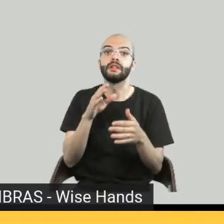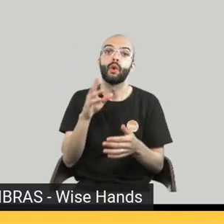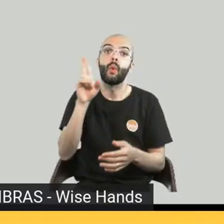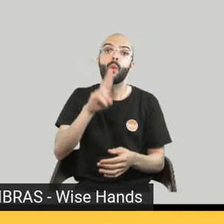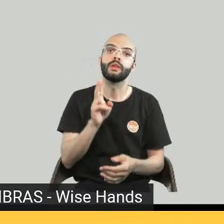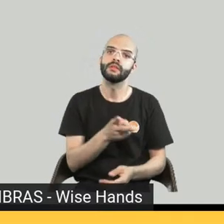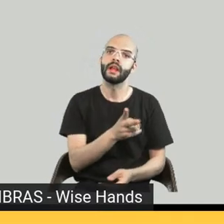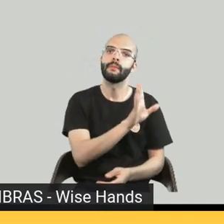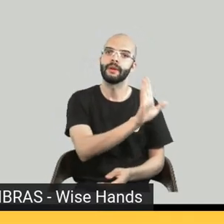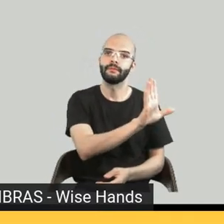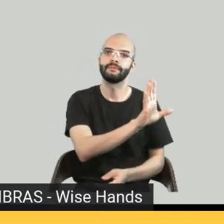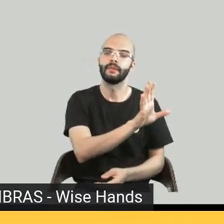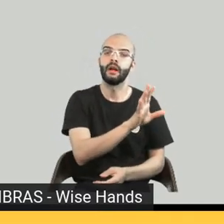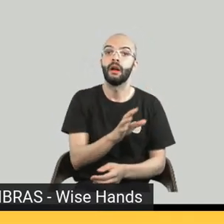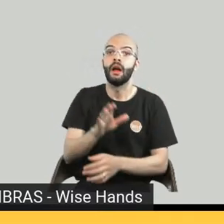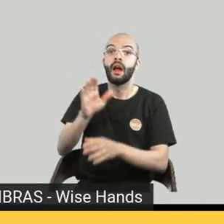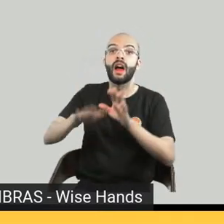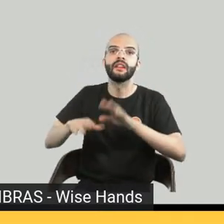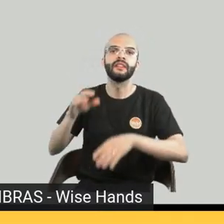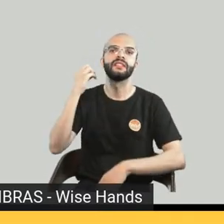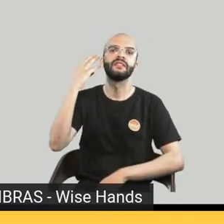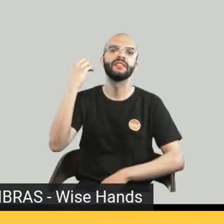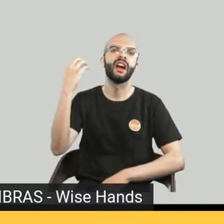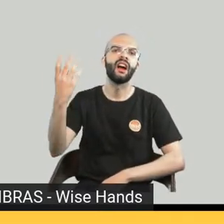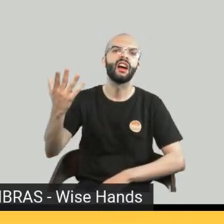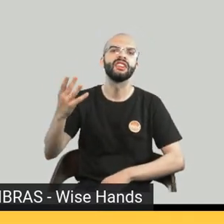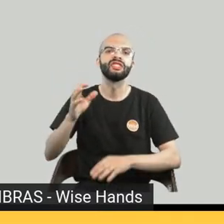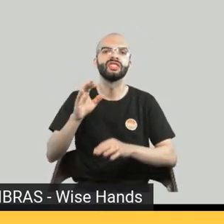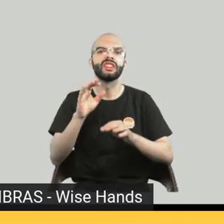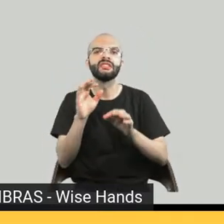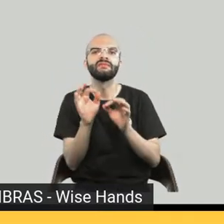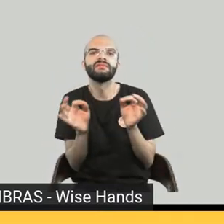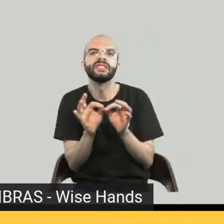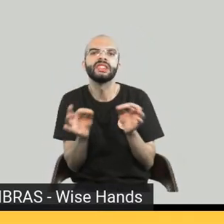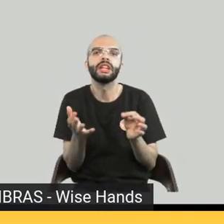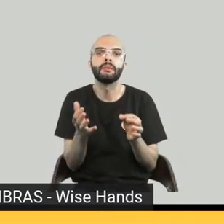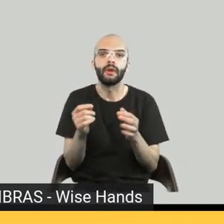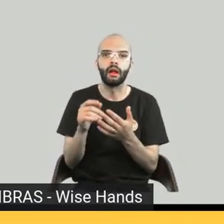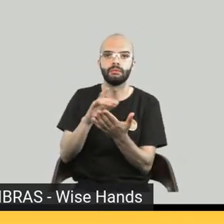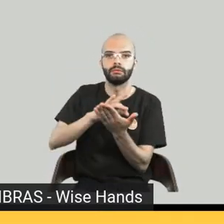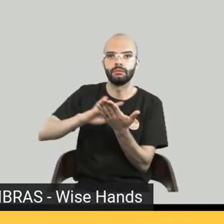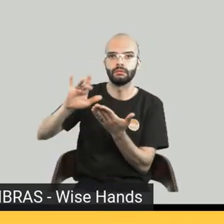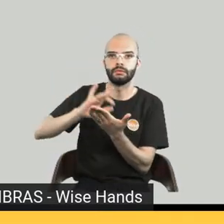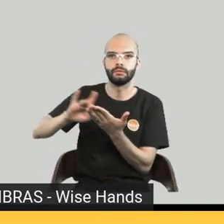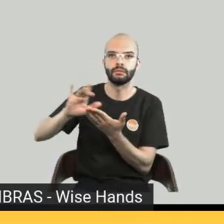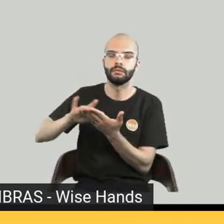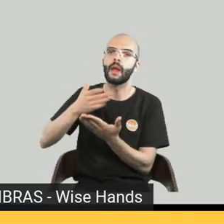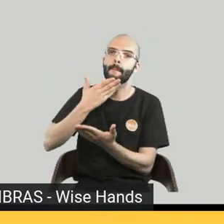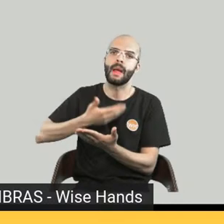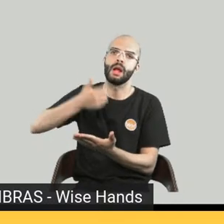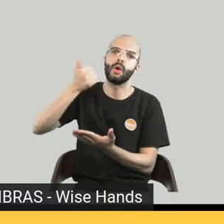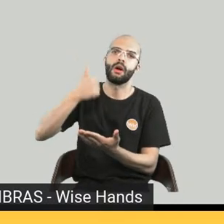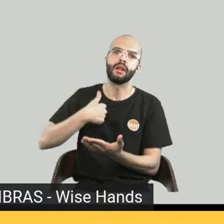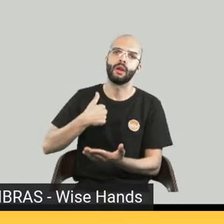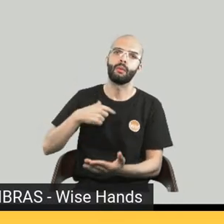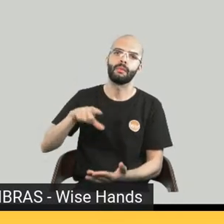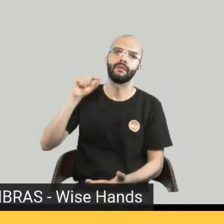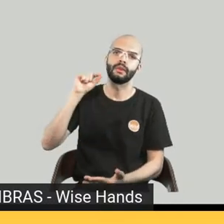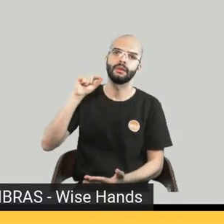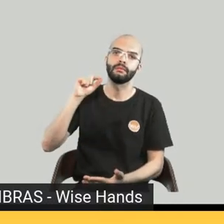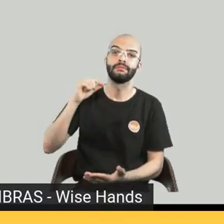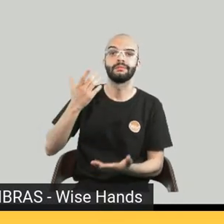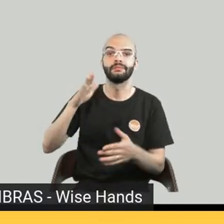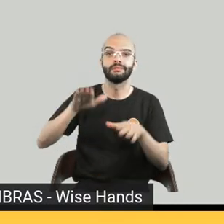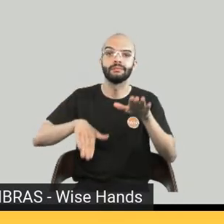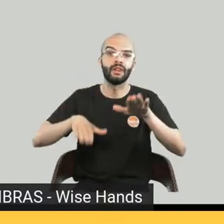extra, ou se eu preciso fazer uma busca dentro do texto, aí eu vou preferir o livro digital. Então, hoje a